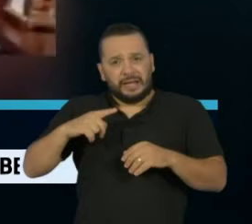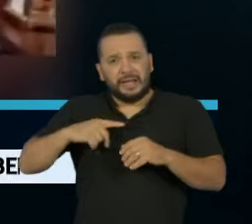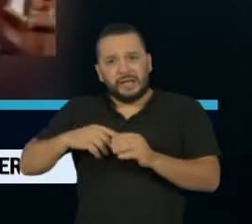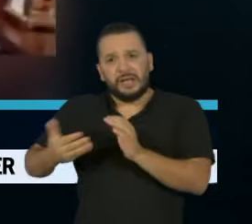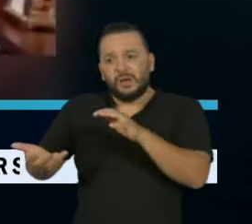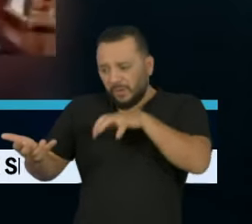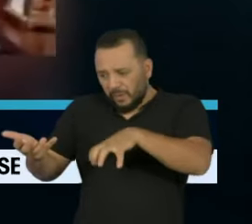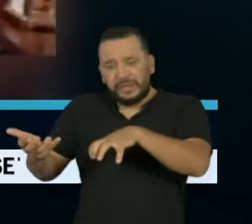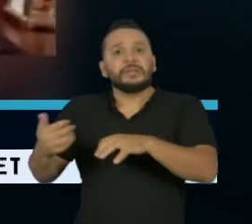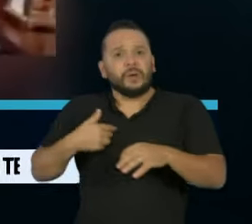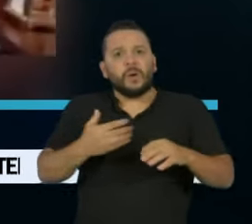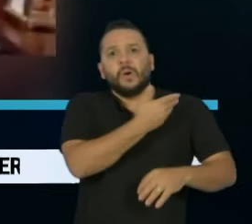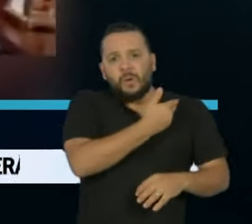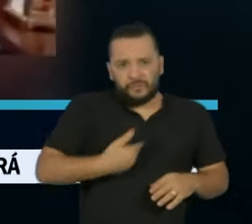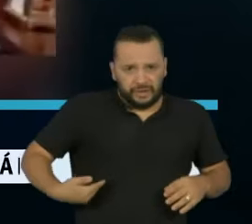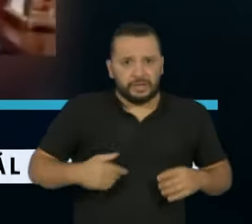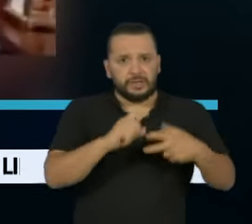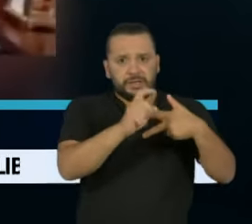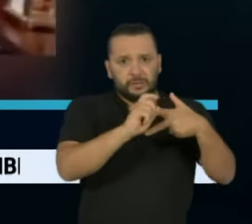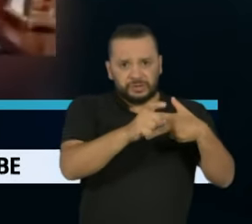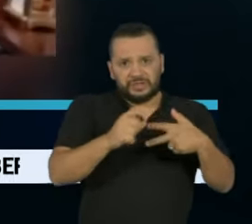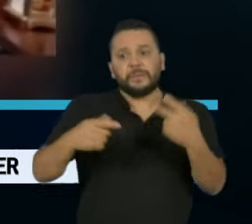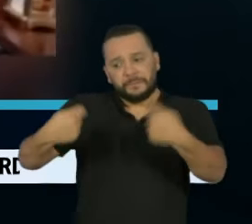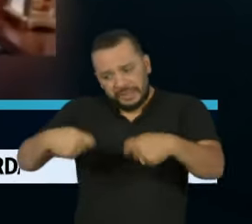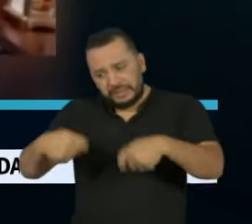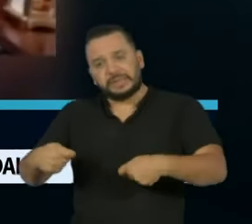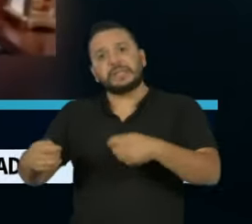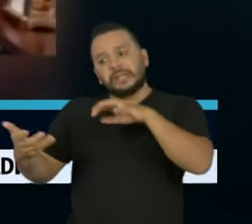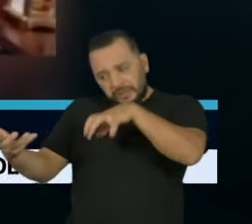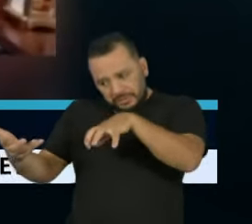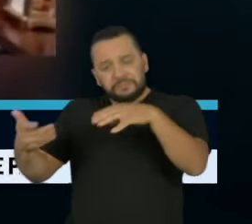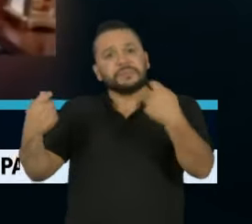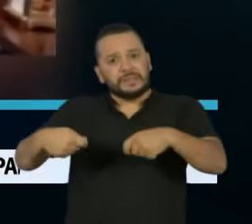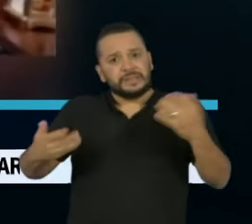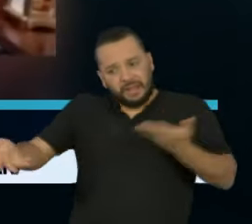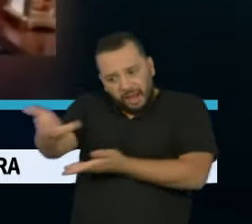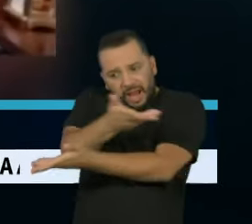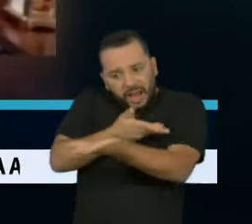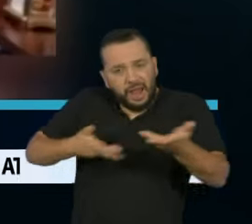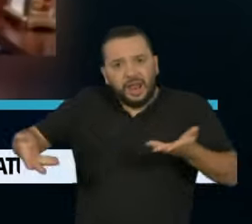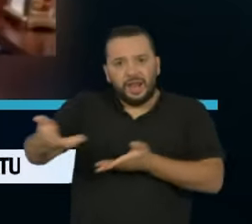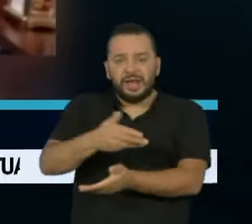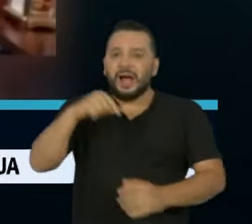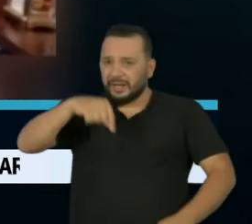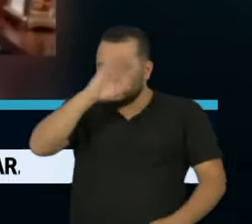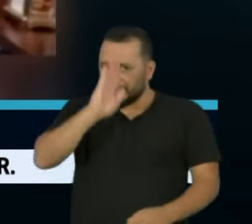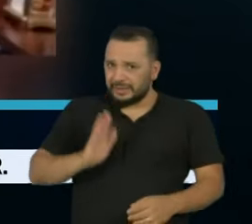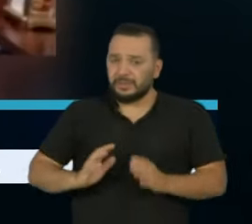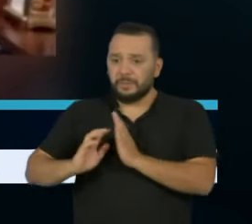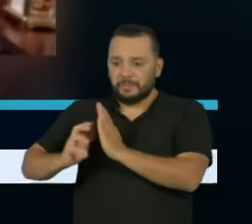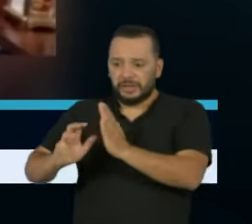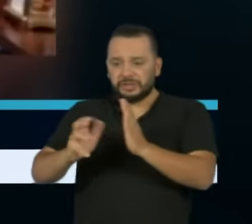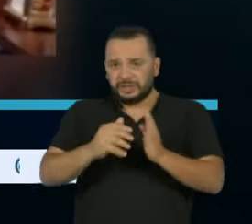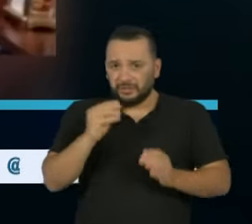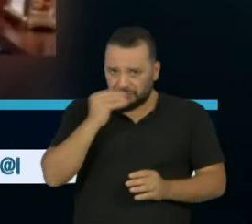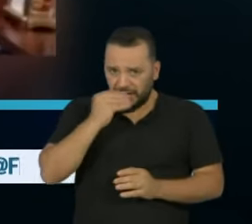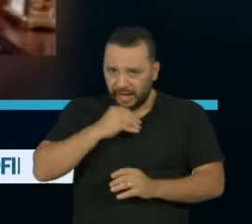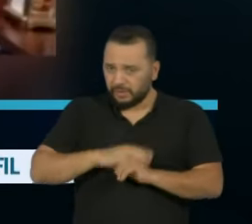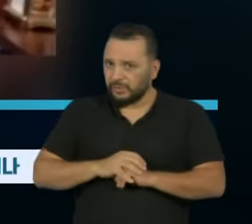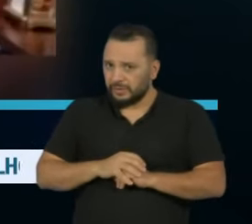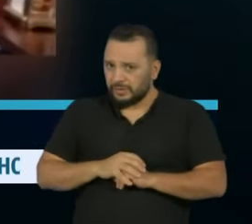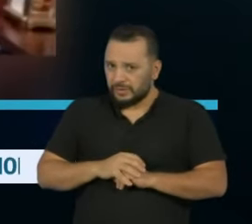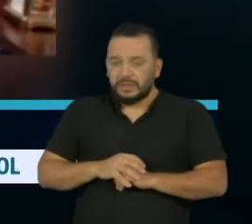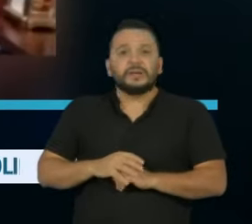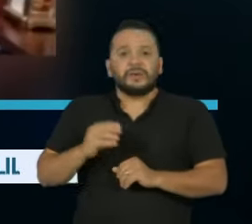depende do Congresso. E aqui no Brasil, a aparência é de que os partidos são fracos, porque eles são fracos. Eles não conduzem